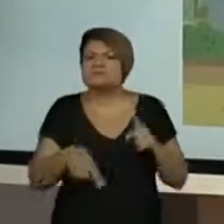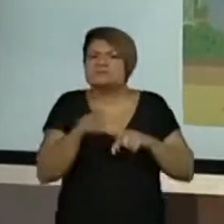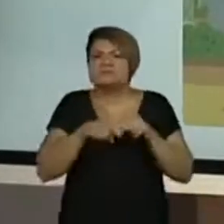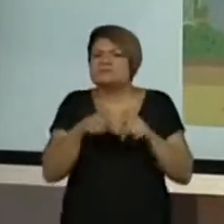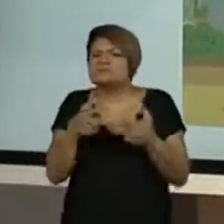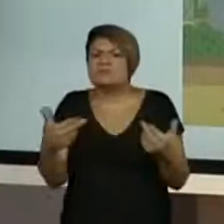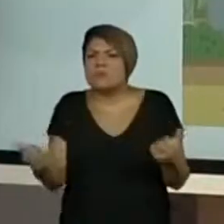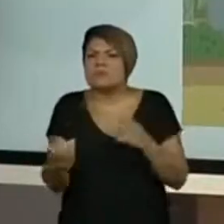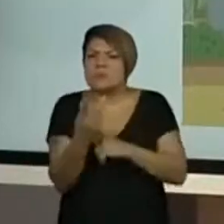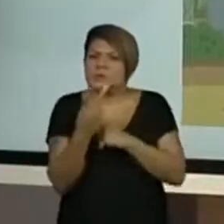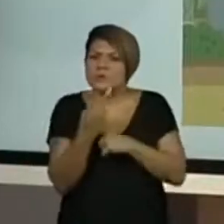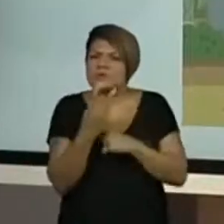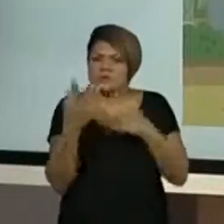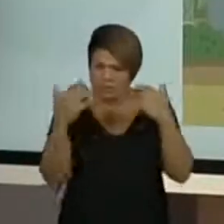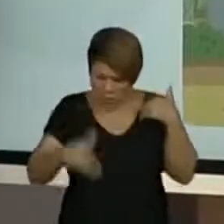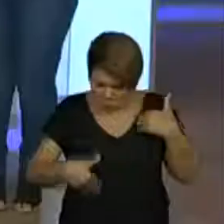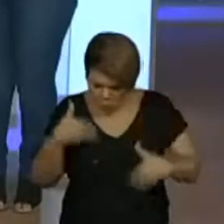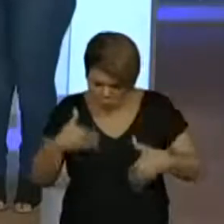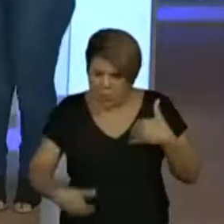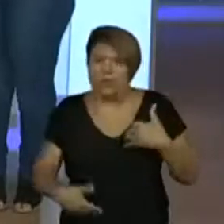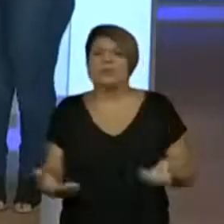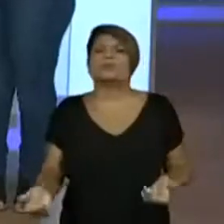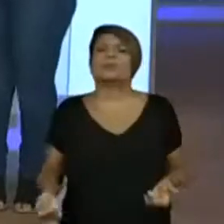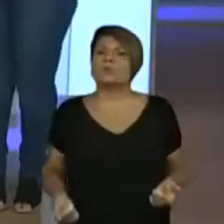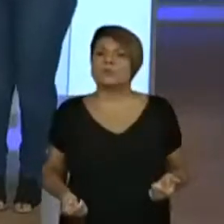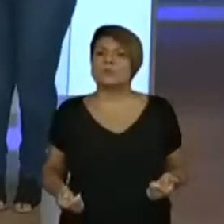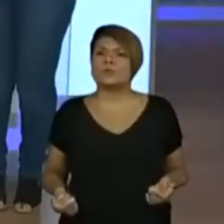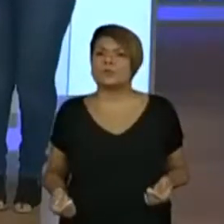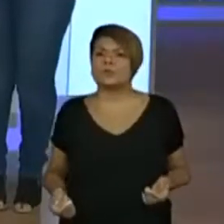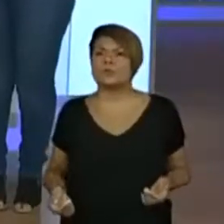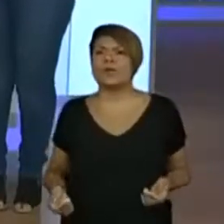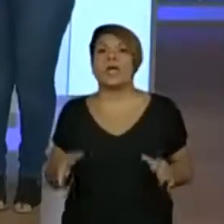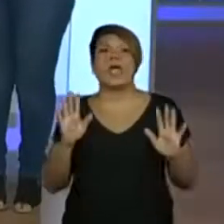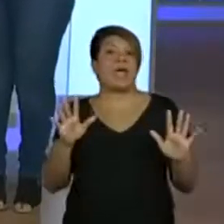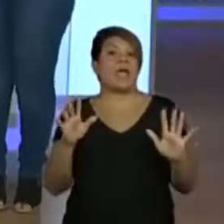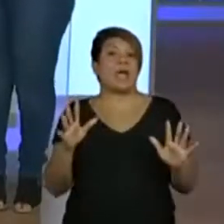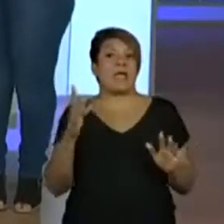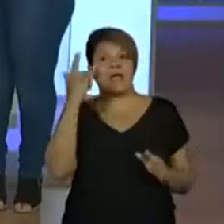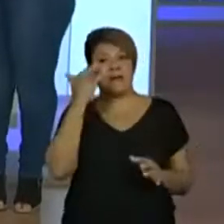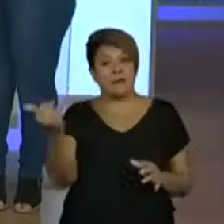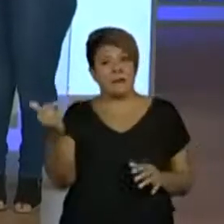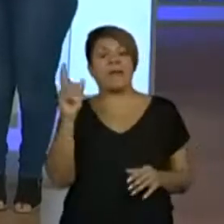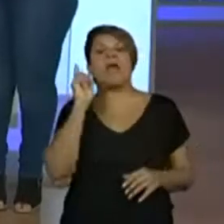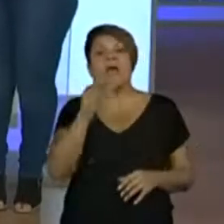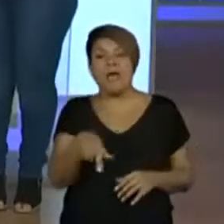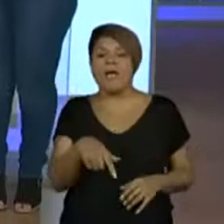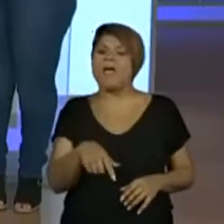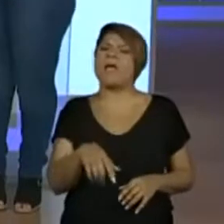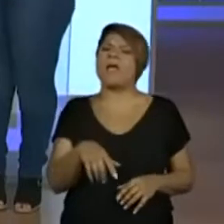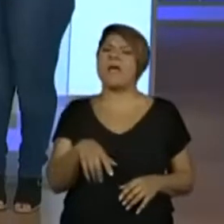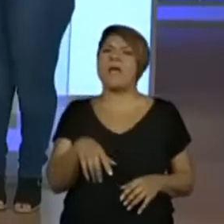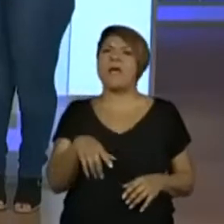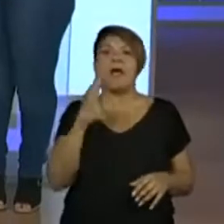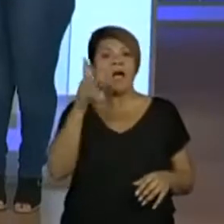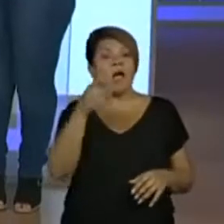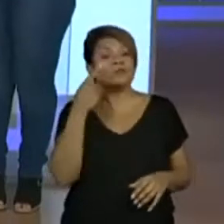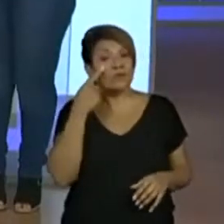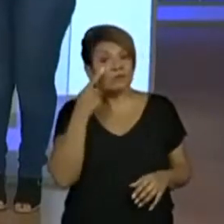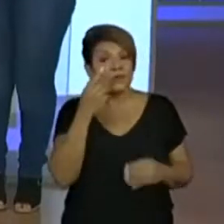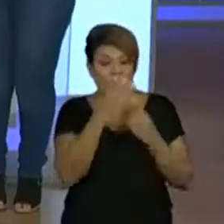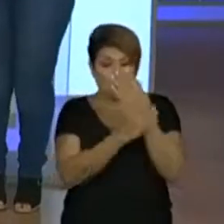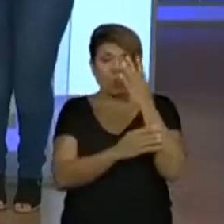proteger alguma parte do corpo? Ah, o que me chama a atenção, professora Kelly, são os açougueiros. Já viram as luvas que eles usam?